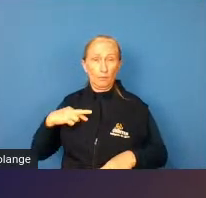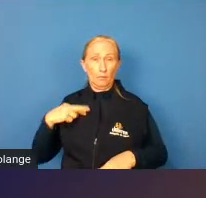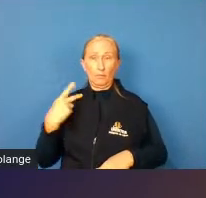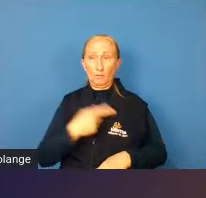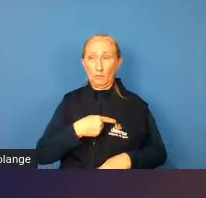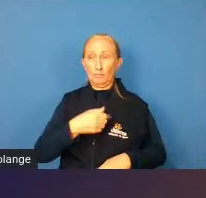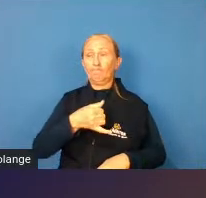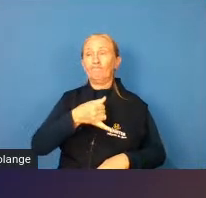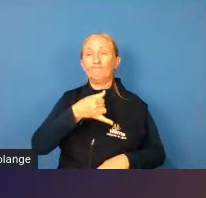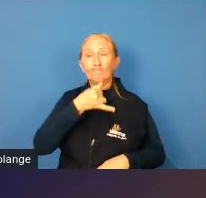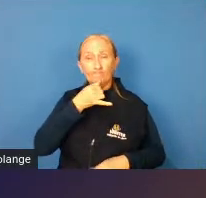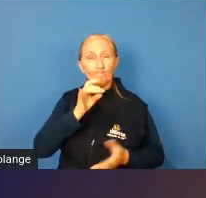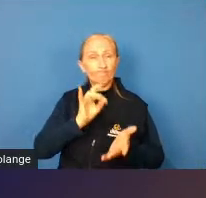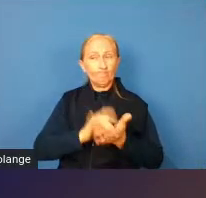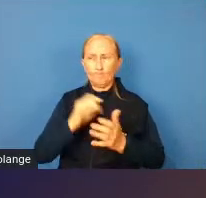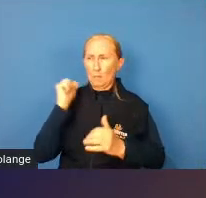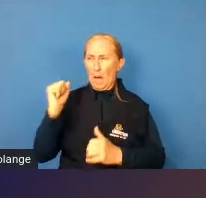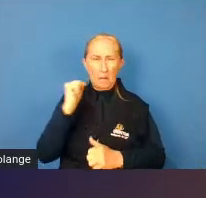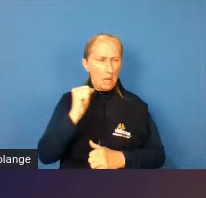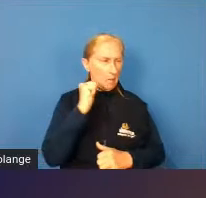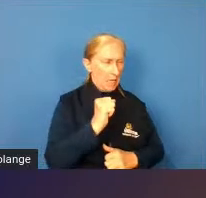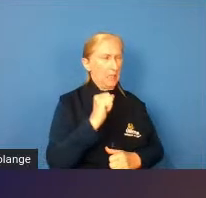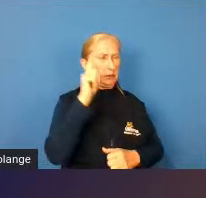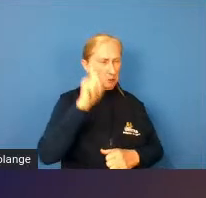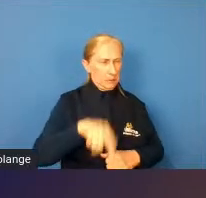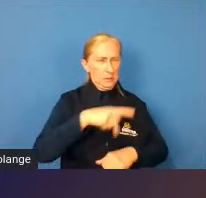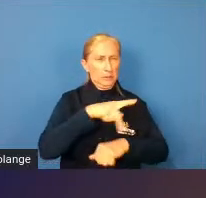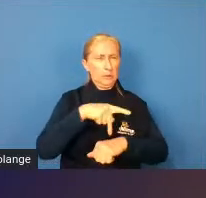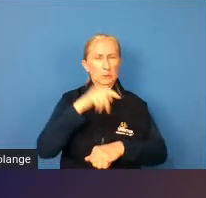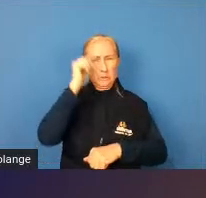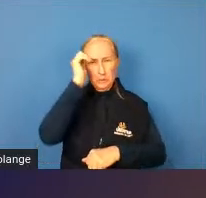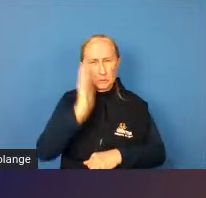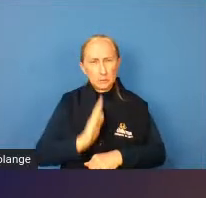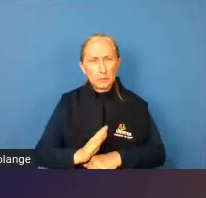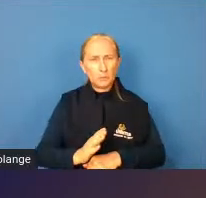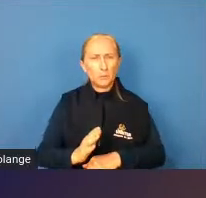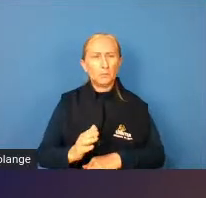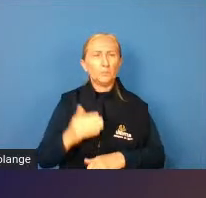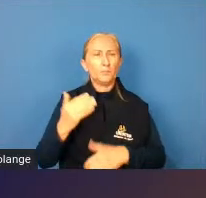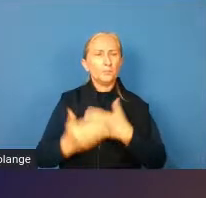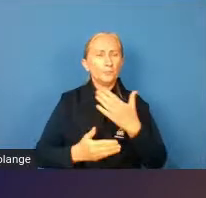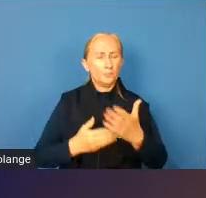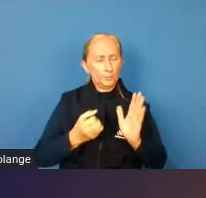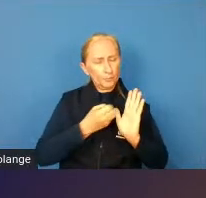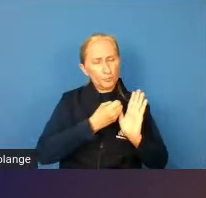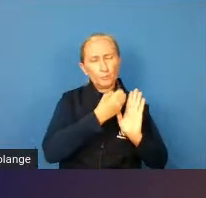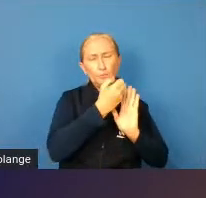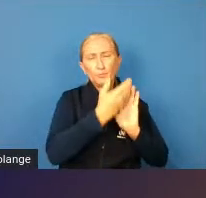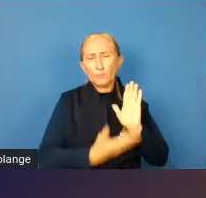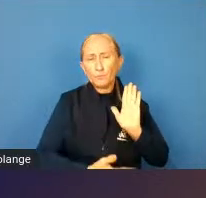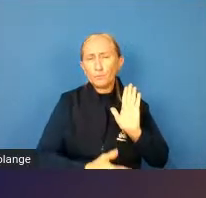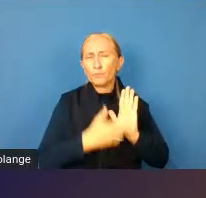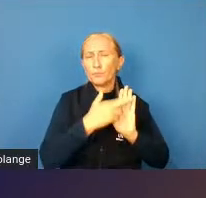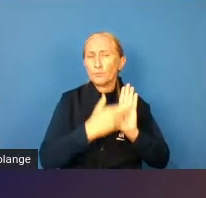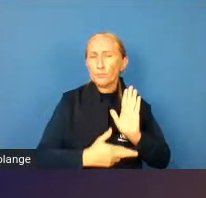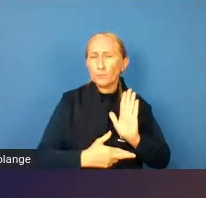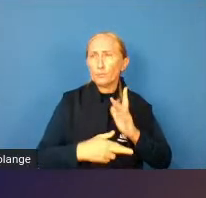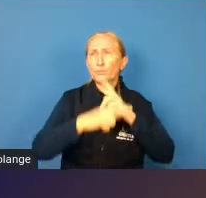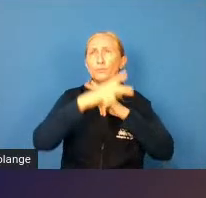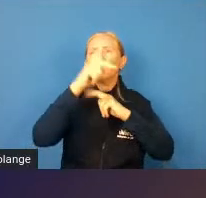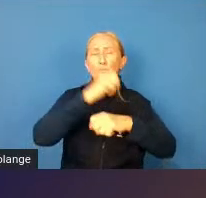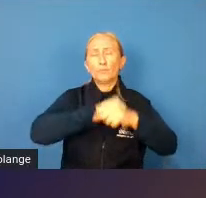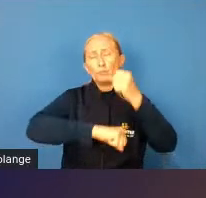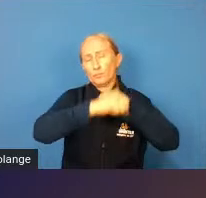realidade que a gente vivencia no nosso país. O Brasil, no último relatório, ocupou, bem como os outros anos